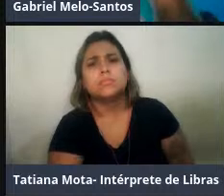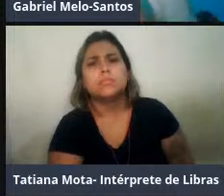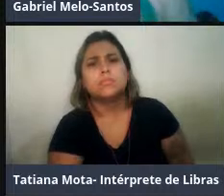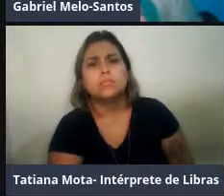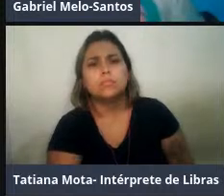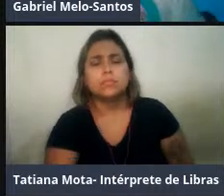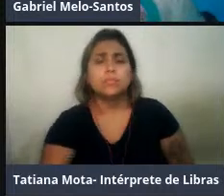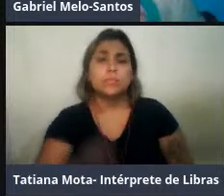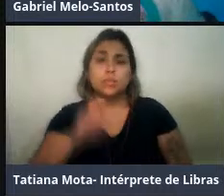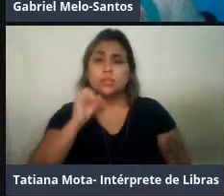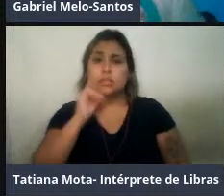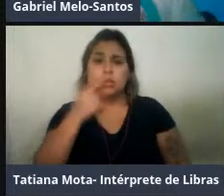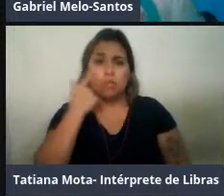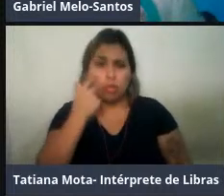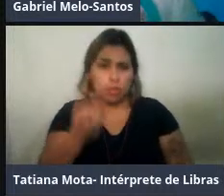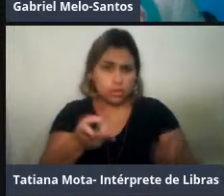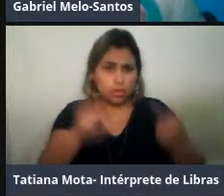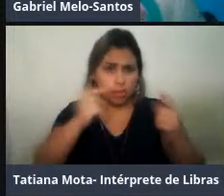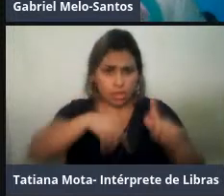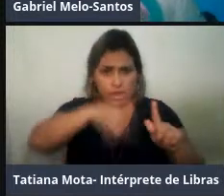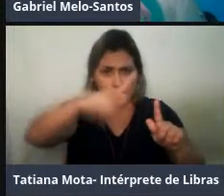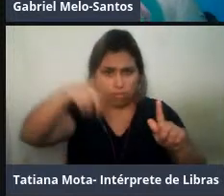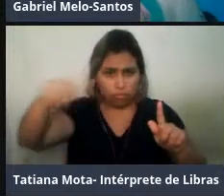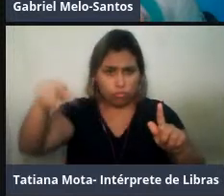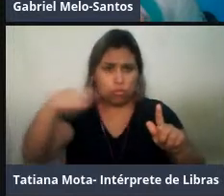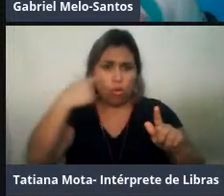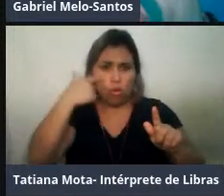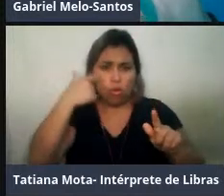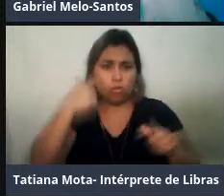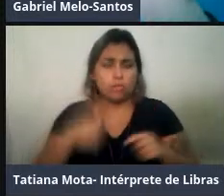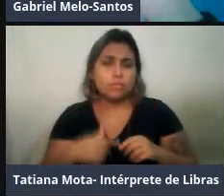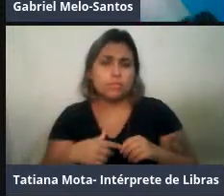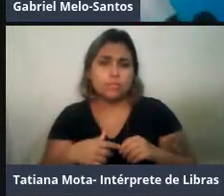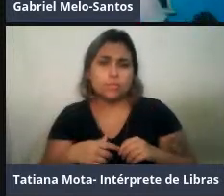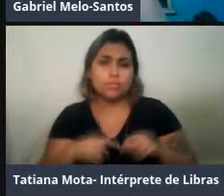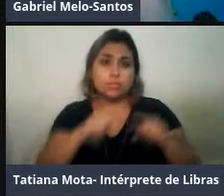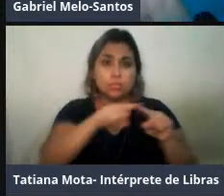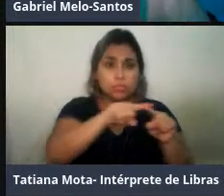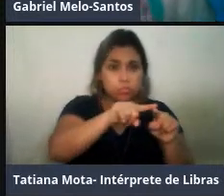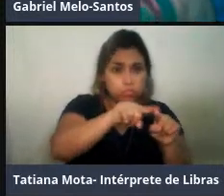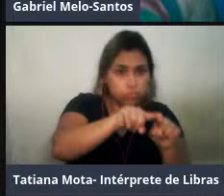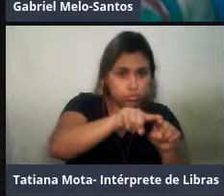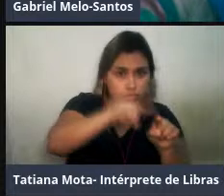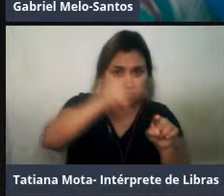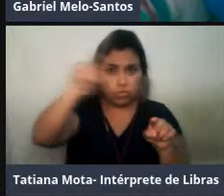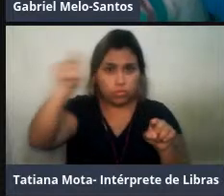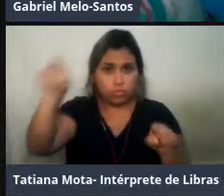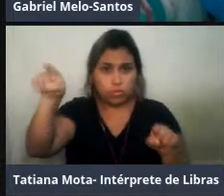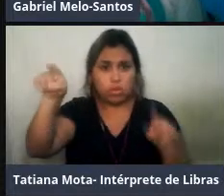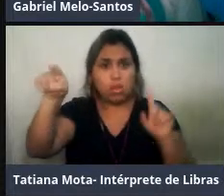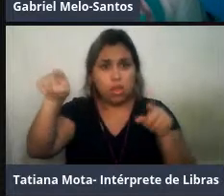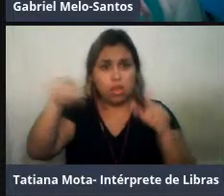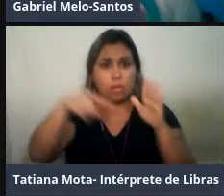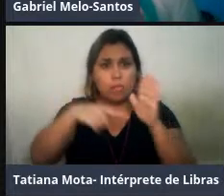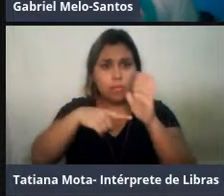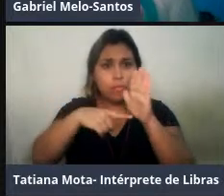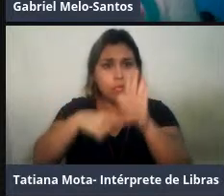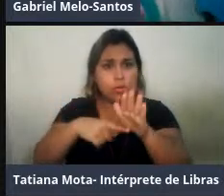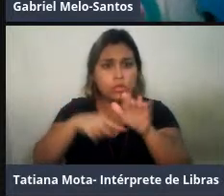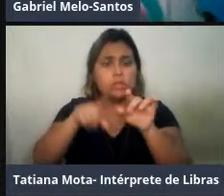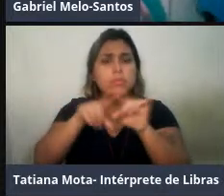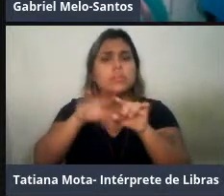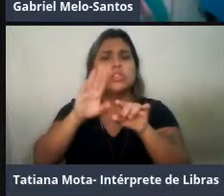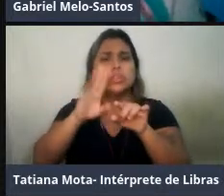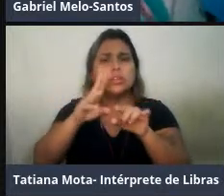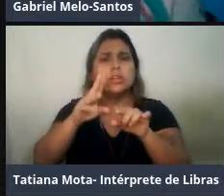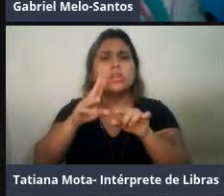do coletor, que a gente curva de descobrimento. Mas, quando a gente considera